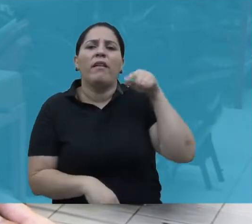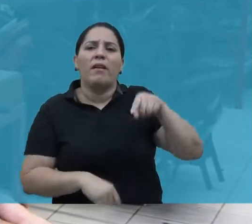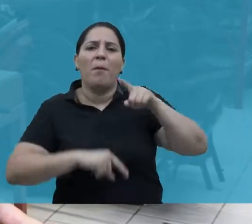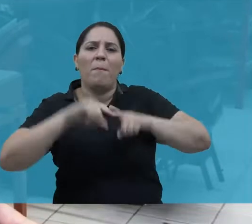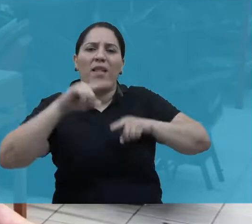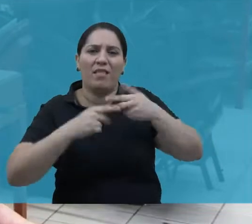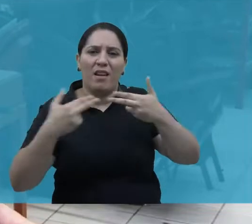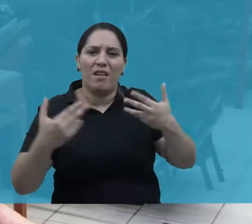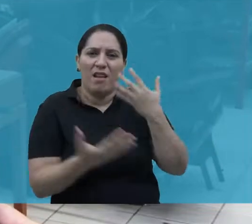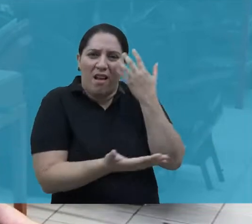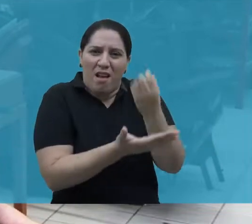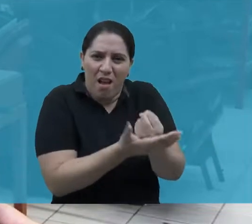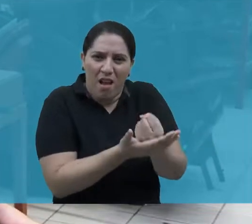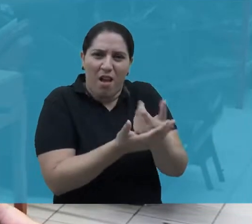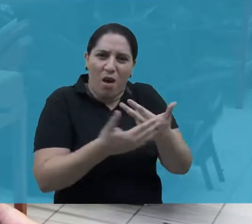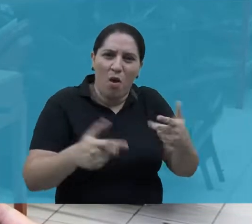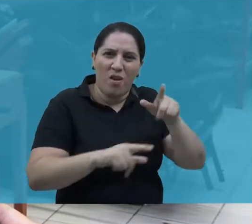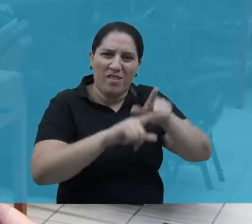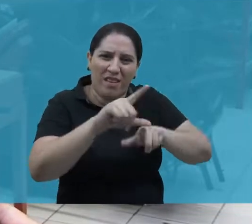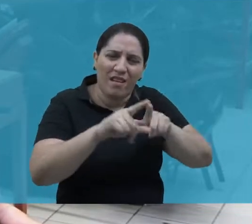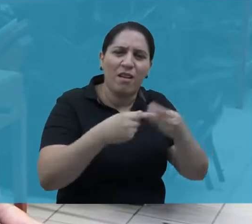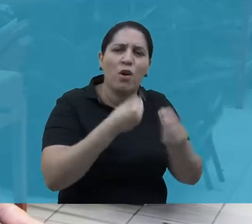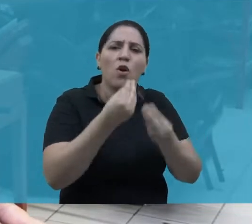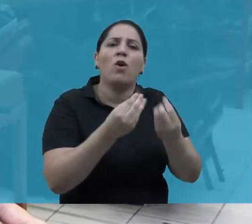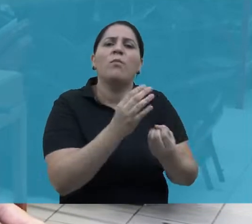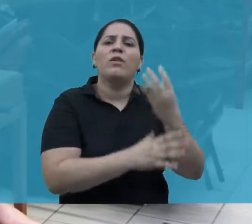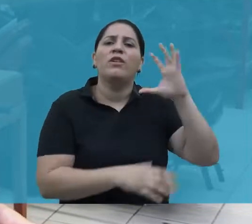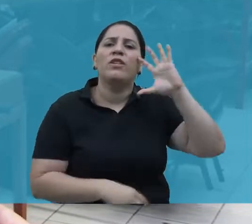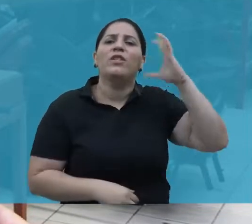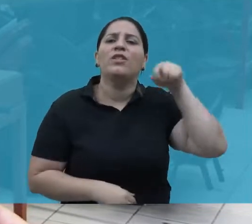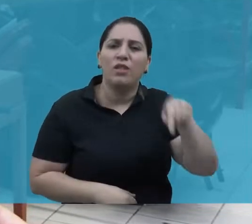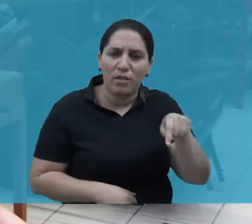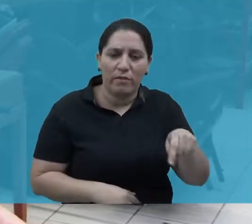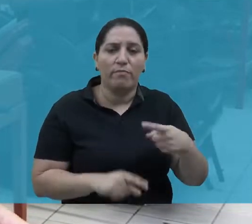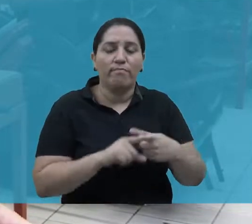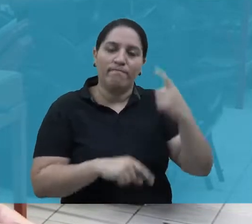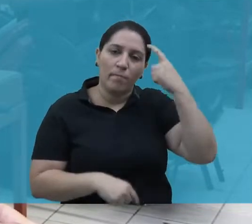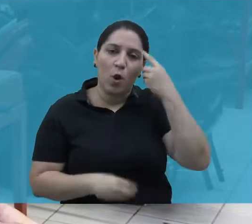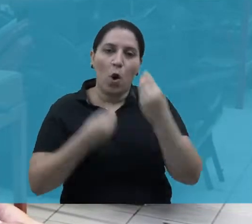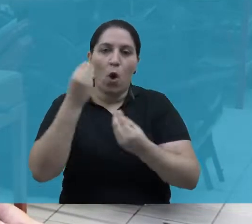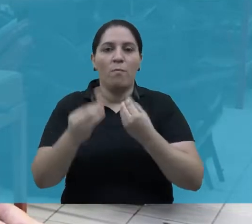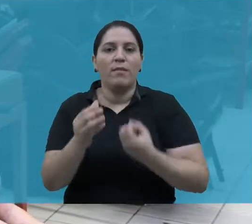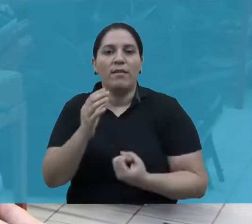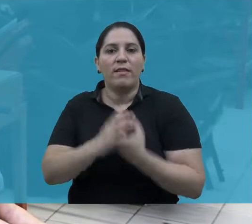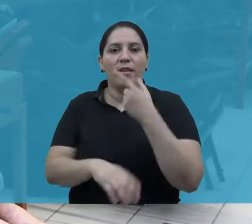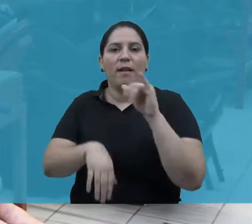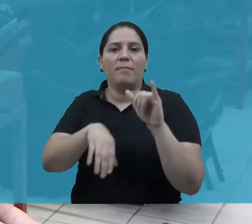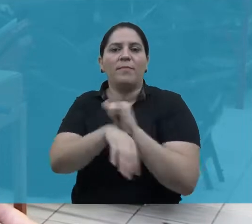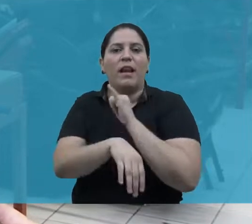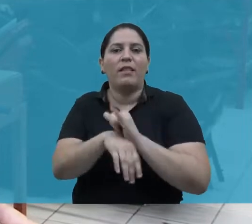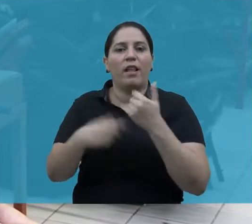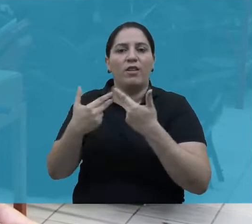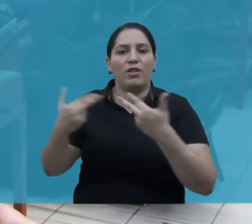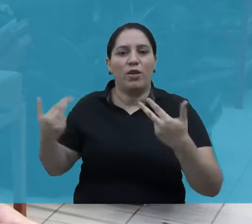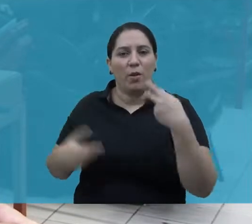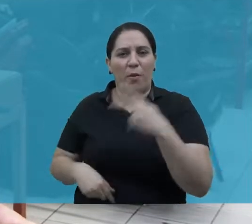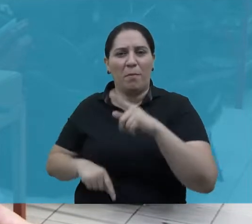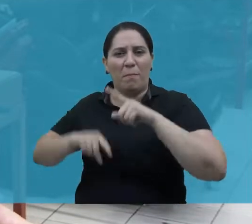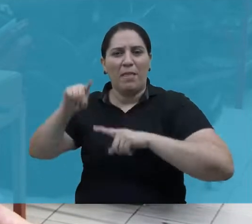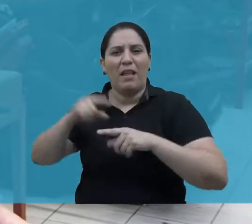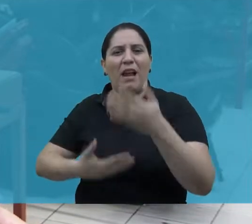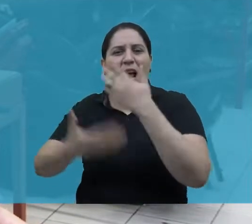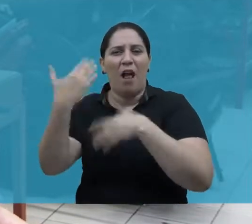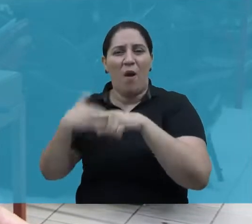esses recursos gráficos, de onde vieram essas soluções e como eles podem fazer com que equipamentos